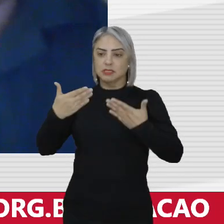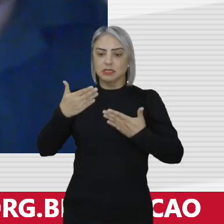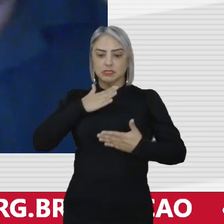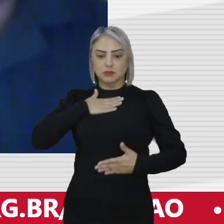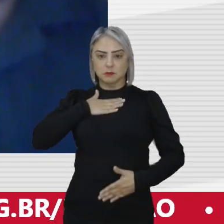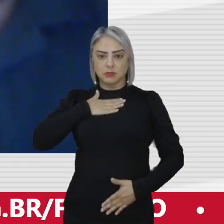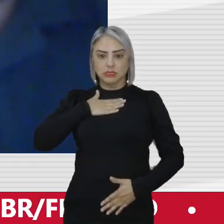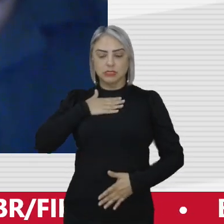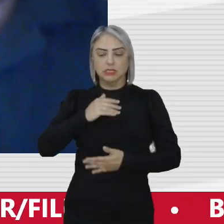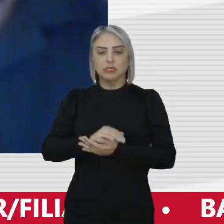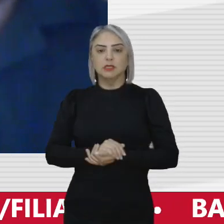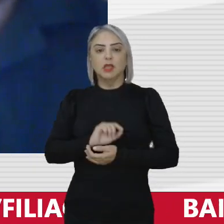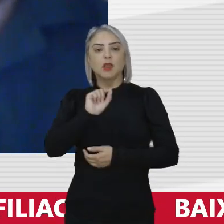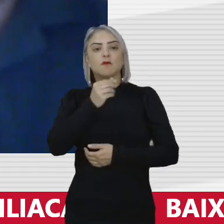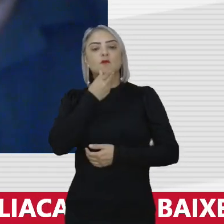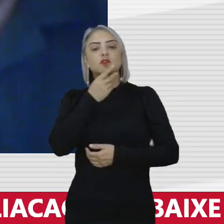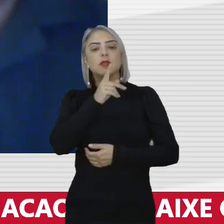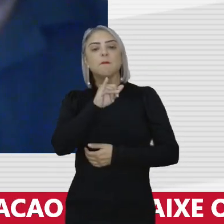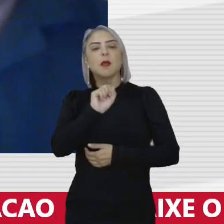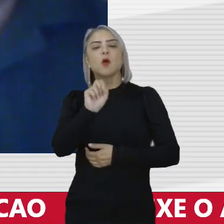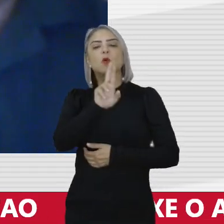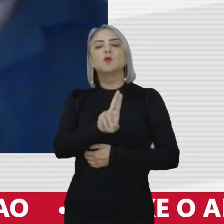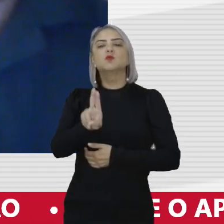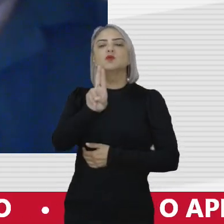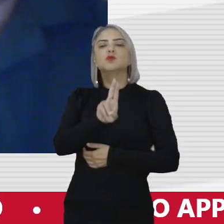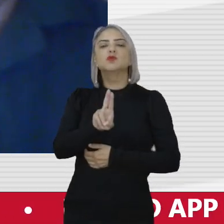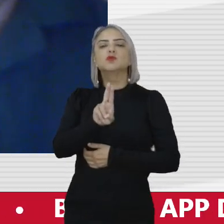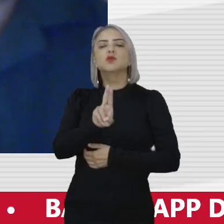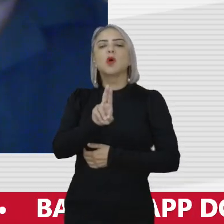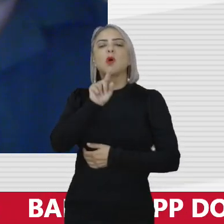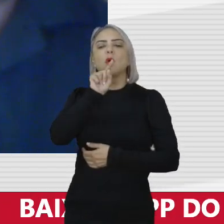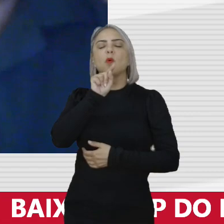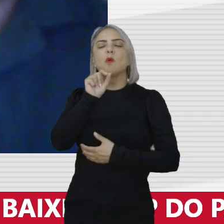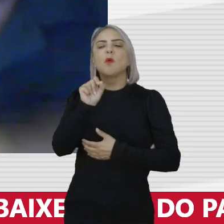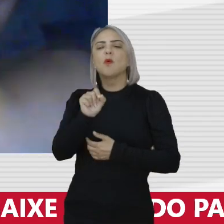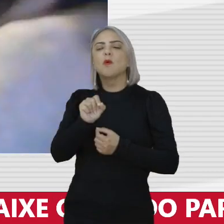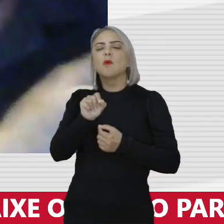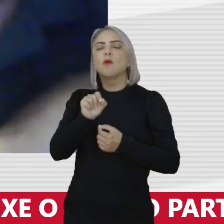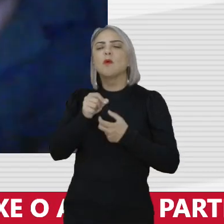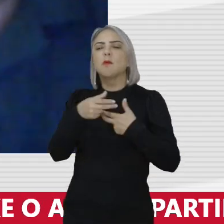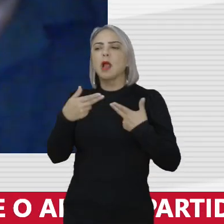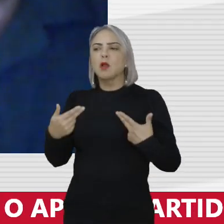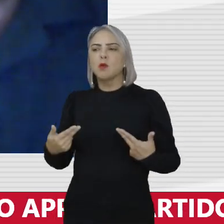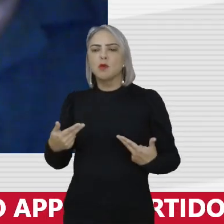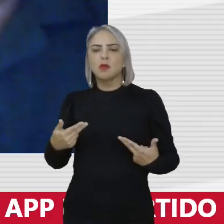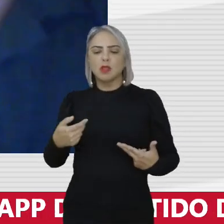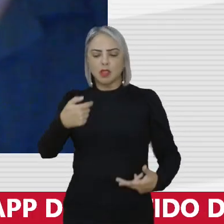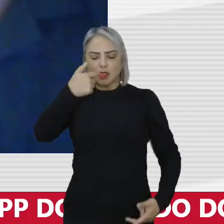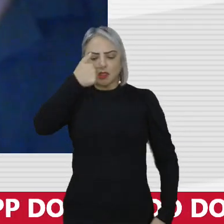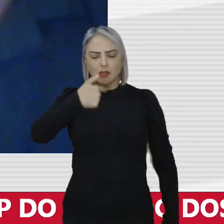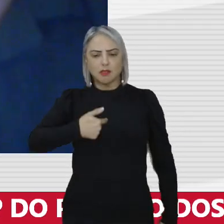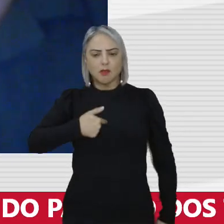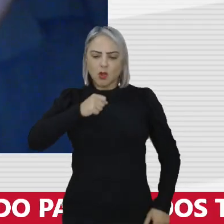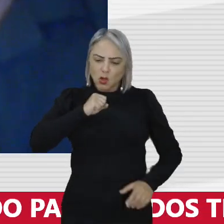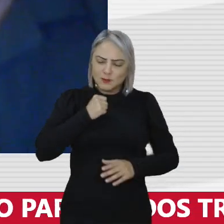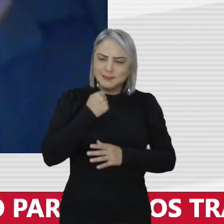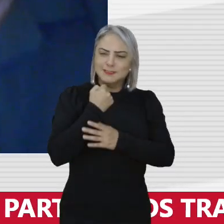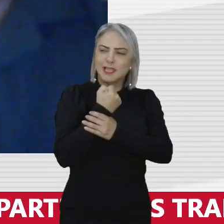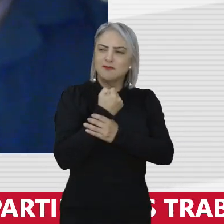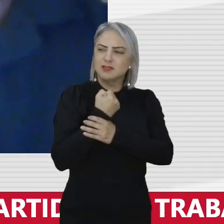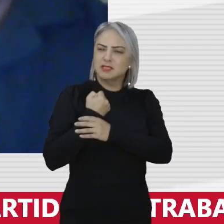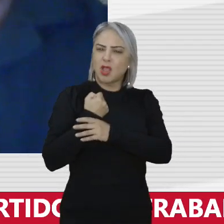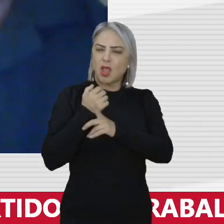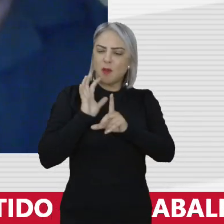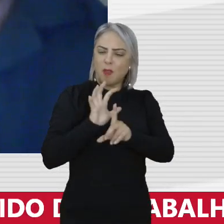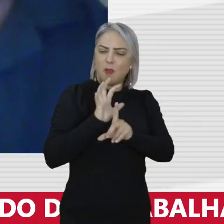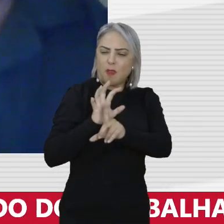você utilizou o fato de eu ser, vamos dizer, defensor de perseguidos